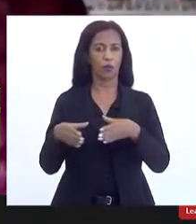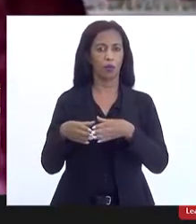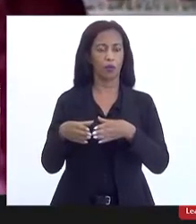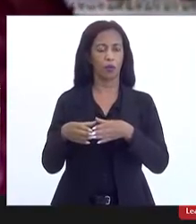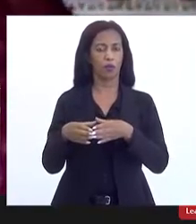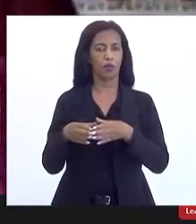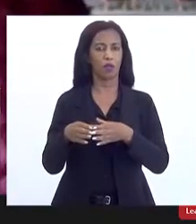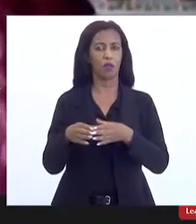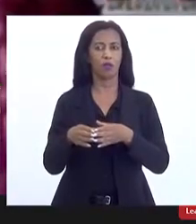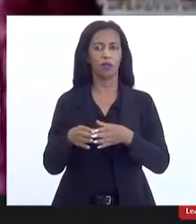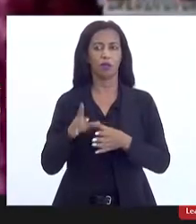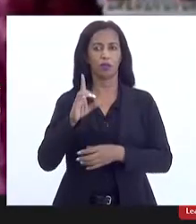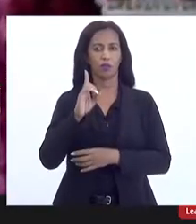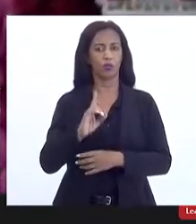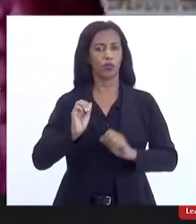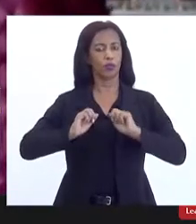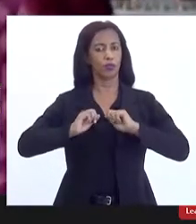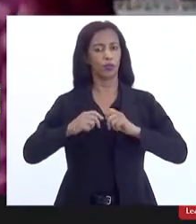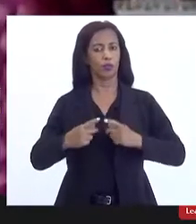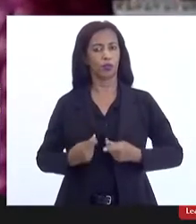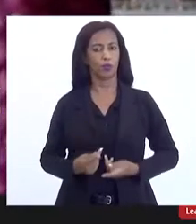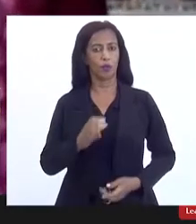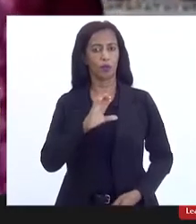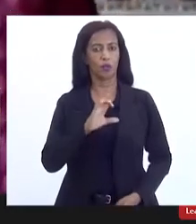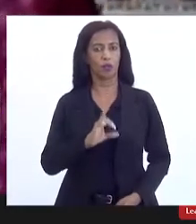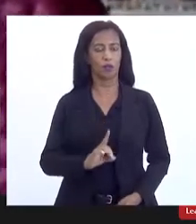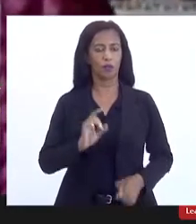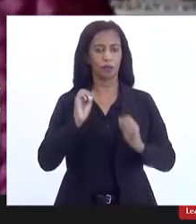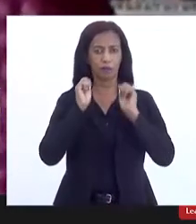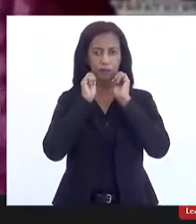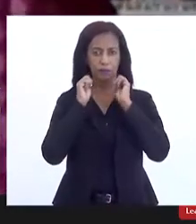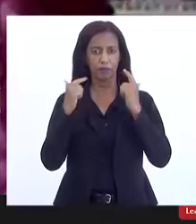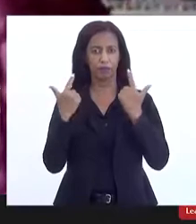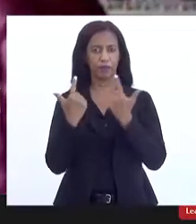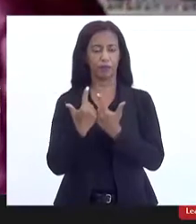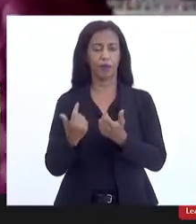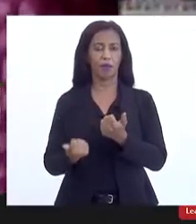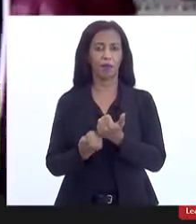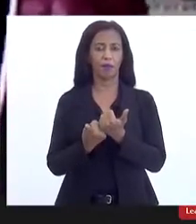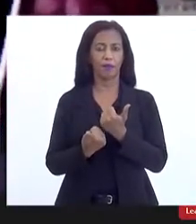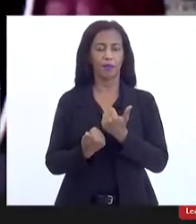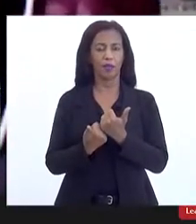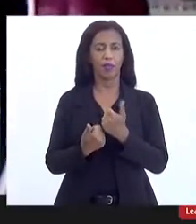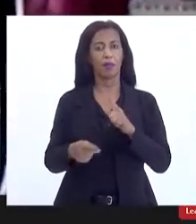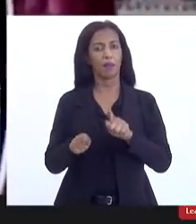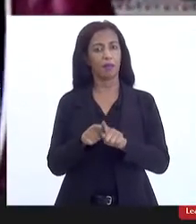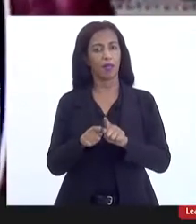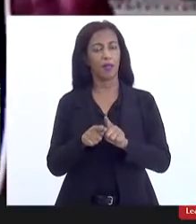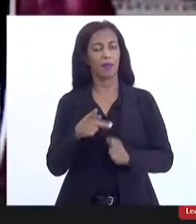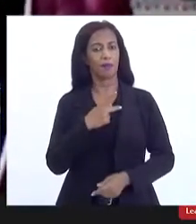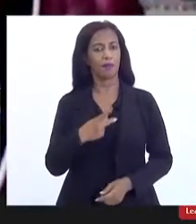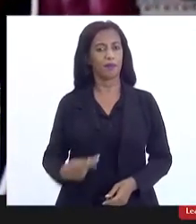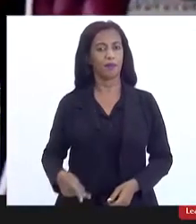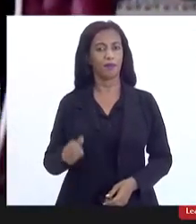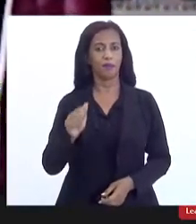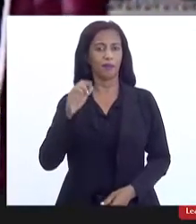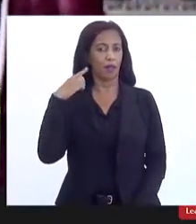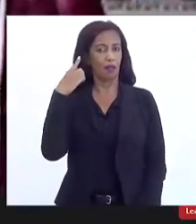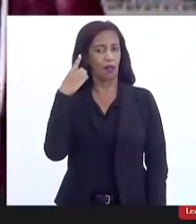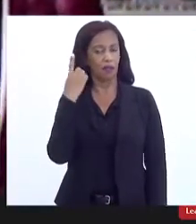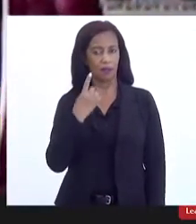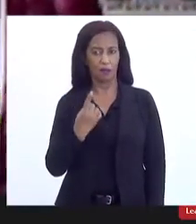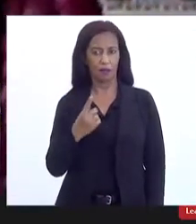Defesa dos Direitos Humanos e Cidadania da Alerj, presidida pela querida deputada Dani Monteiro, tem